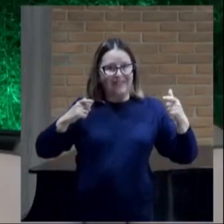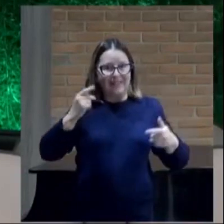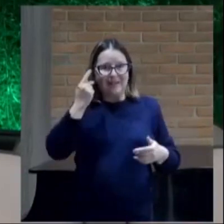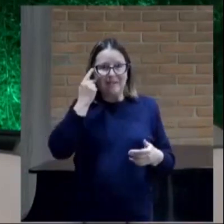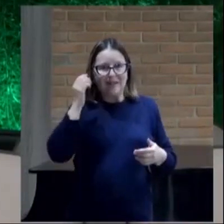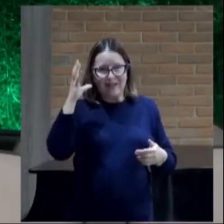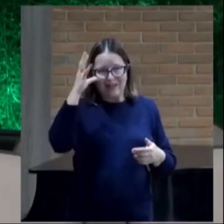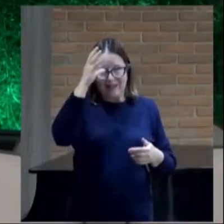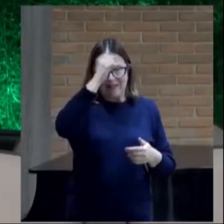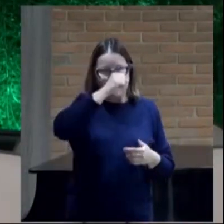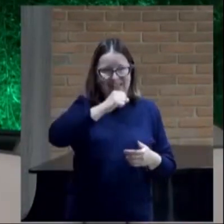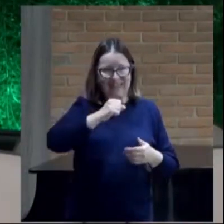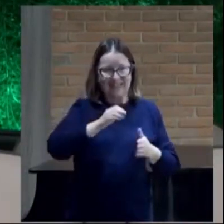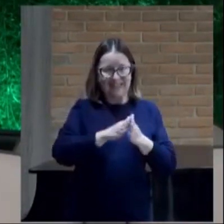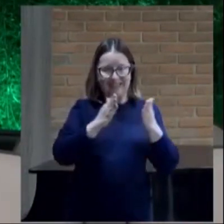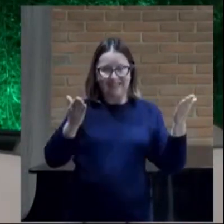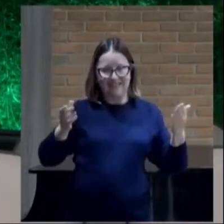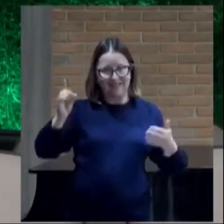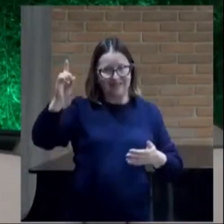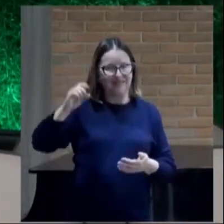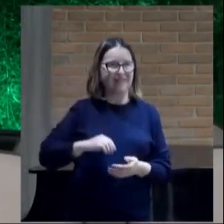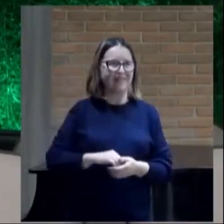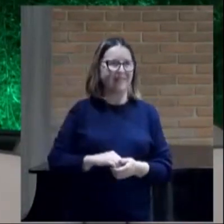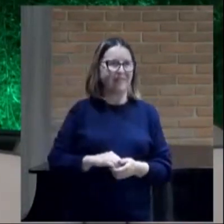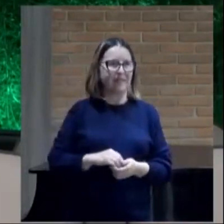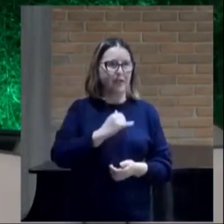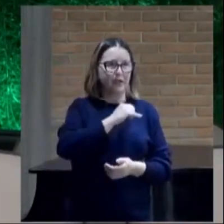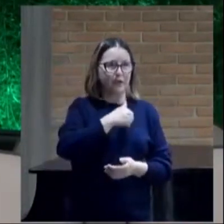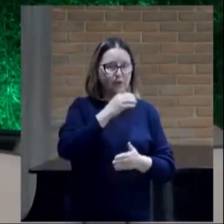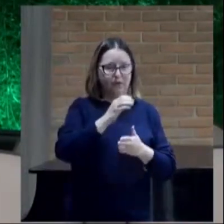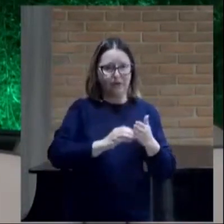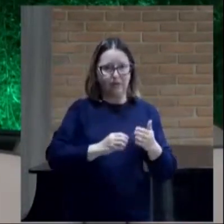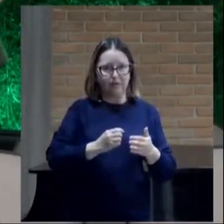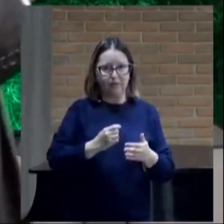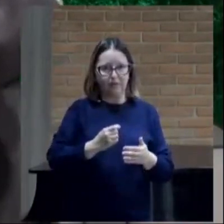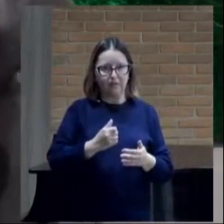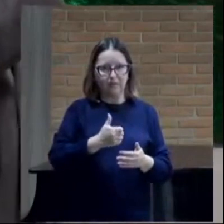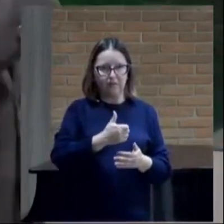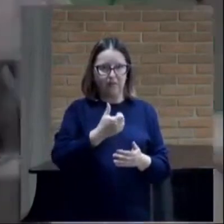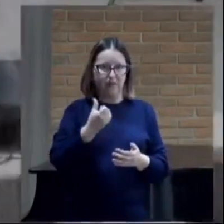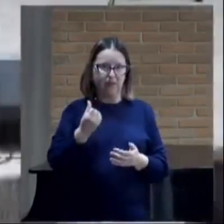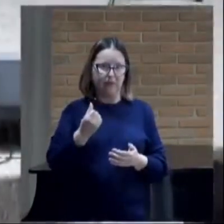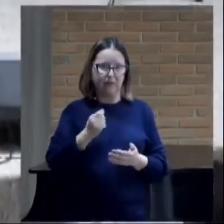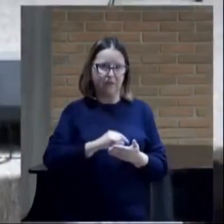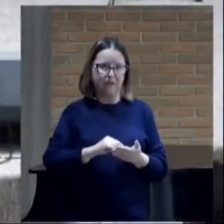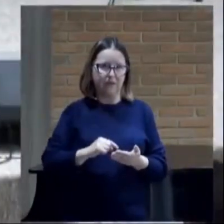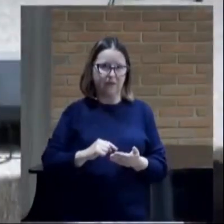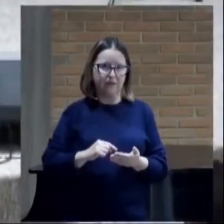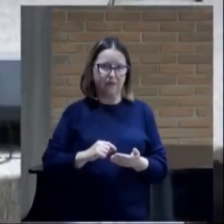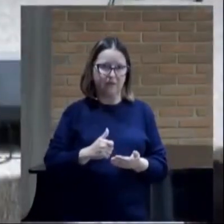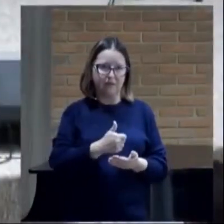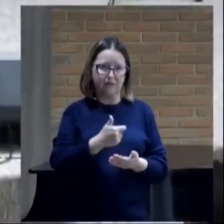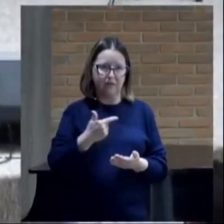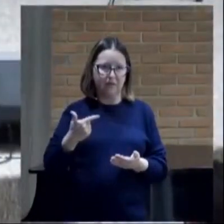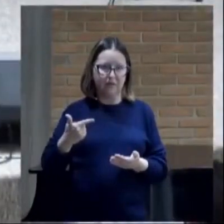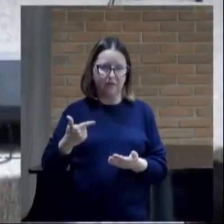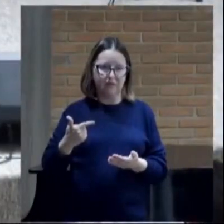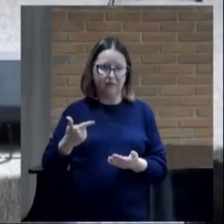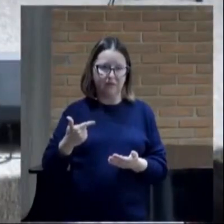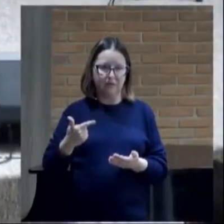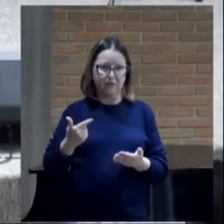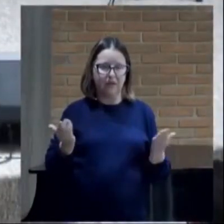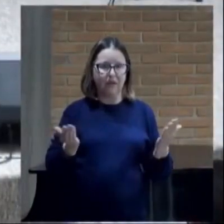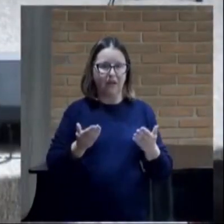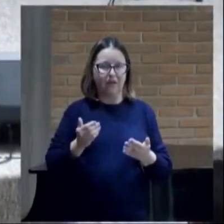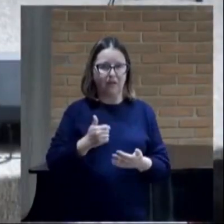compreendermos As escrituras Vamos voltar para João Capítulo 16 Versículo 12 Nós lemos o 12 Agora vamos ler